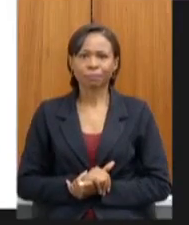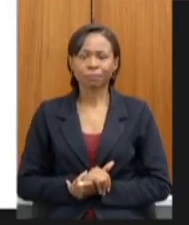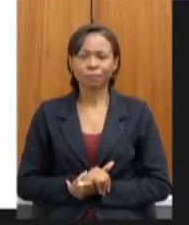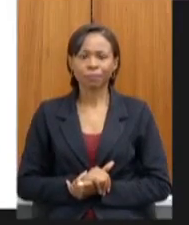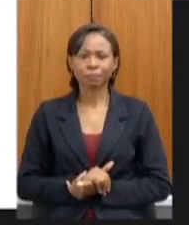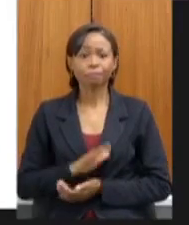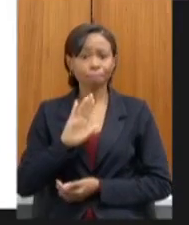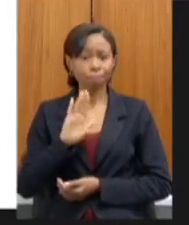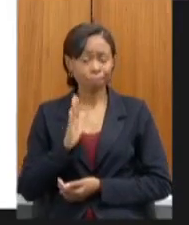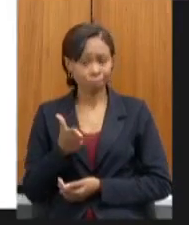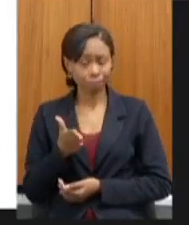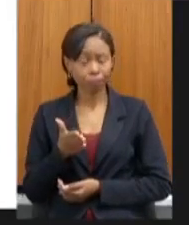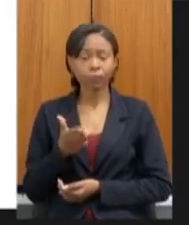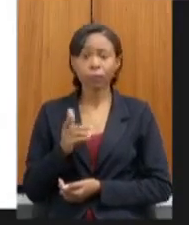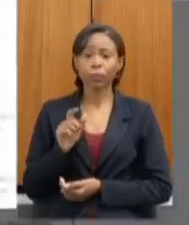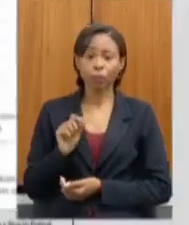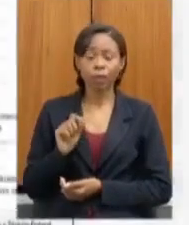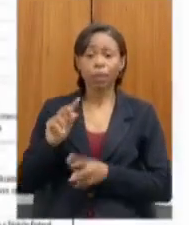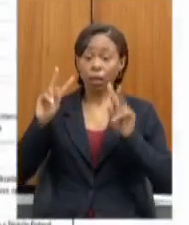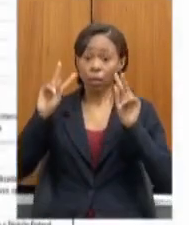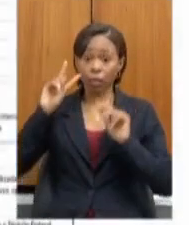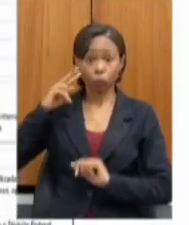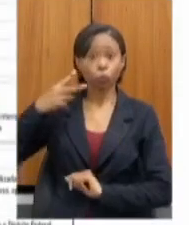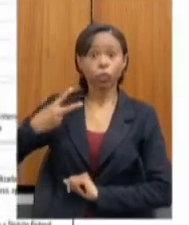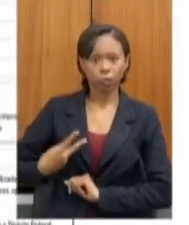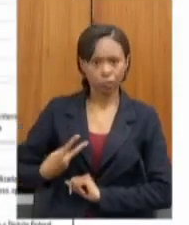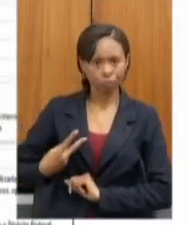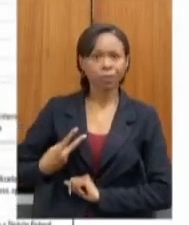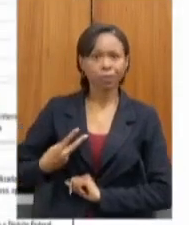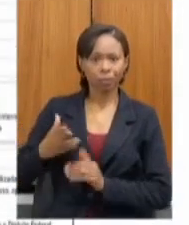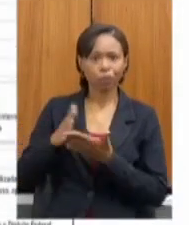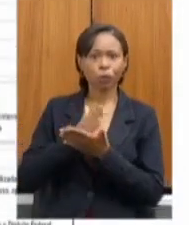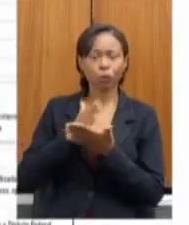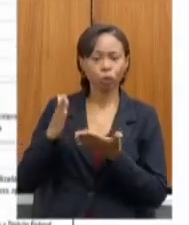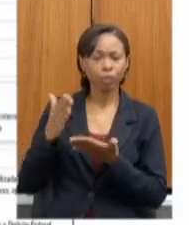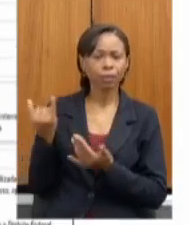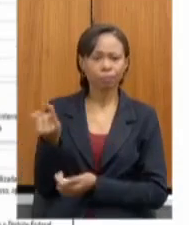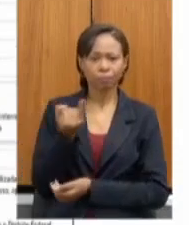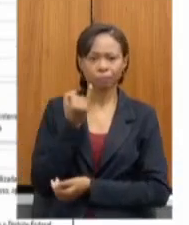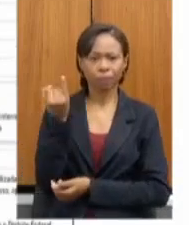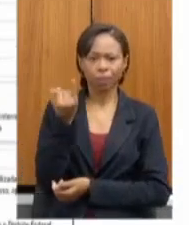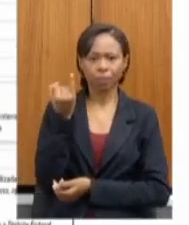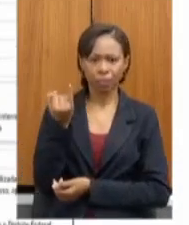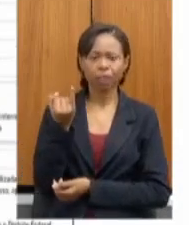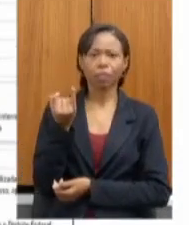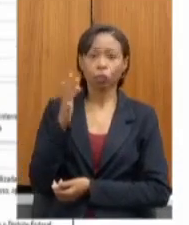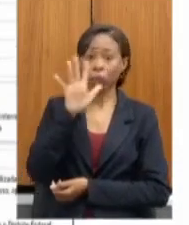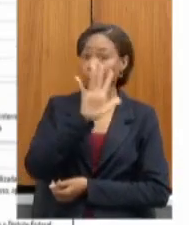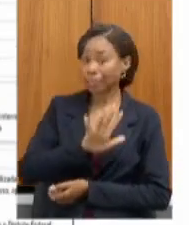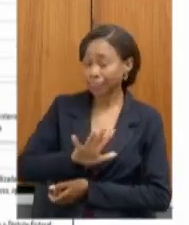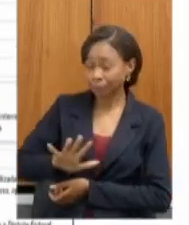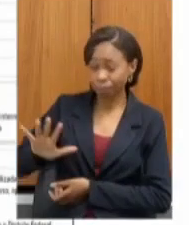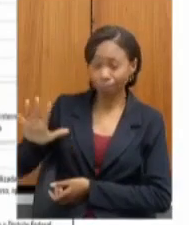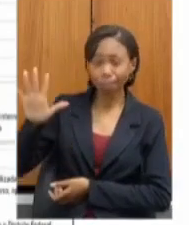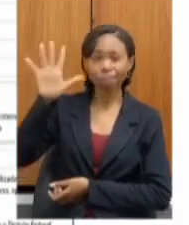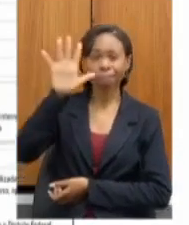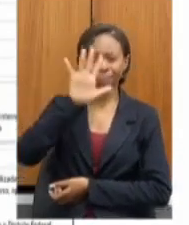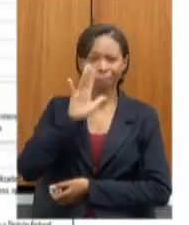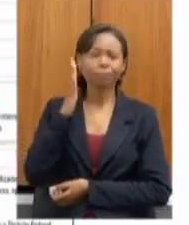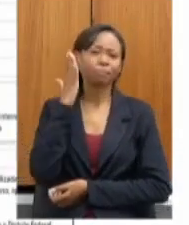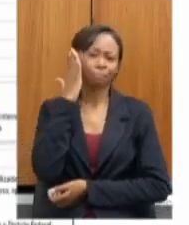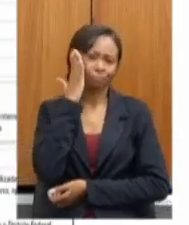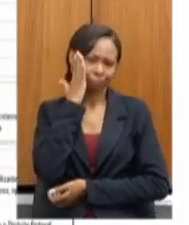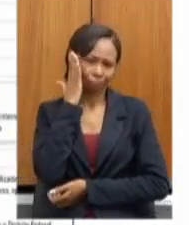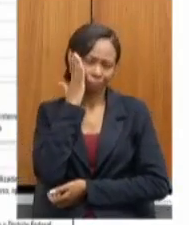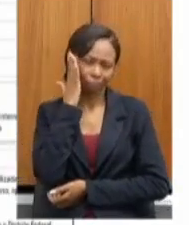tivemos então alguns reconhecimentos algumas menções importantes no âmbito nacional nós sabemos que tudo que